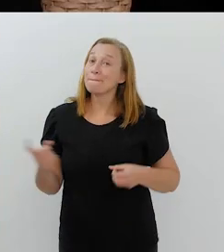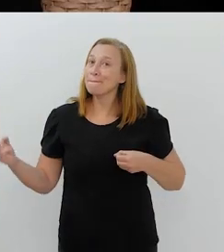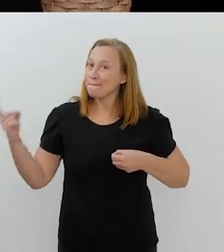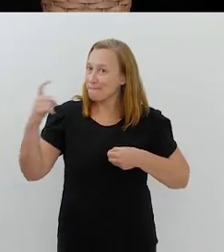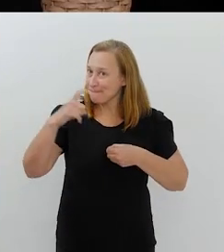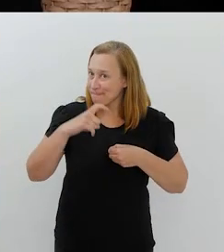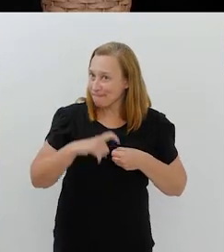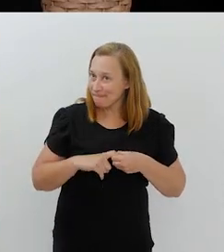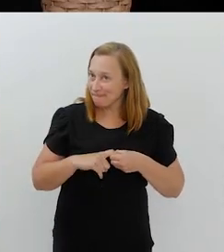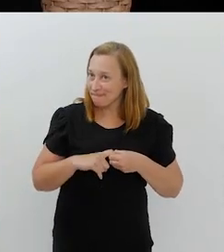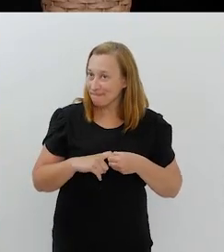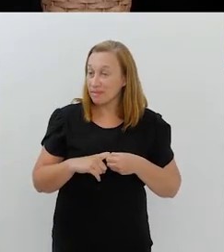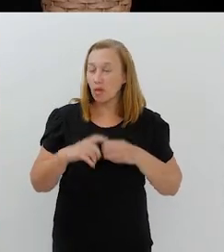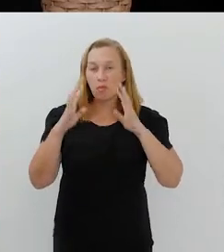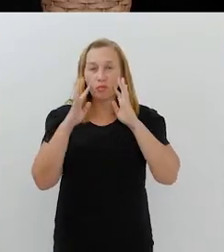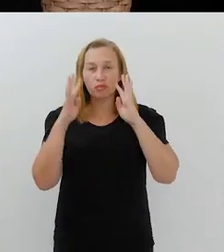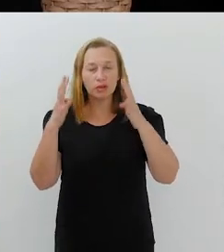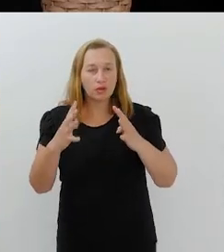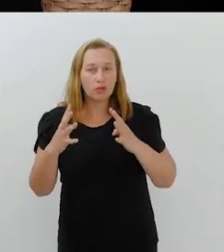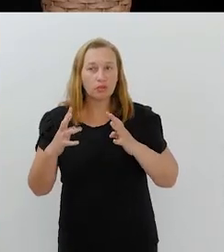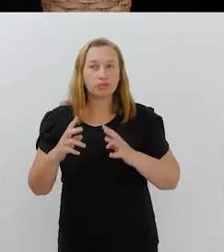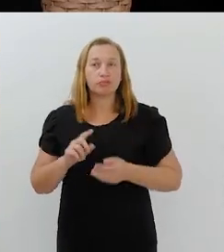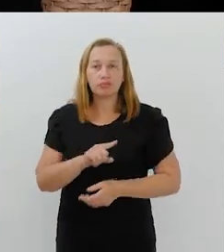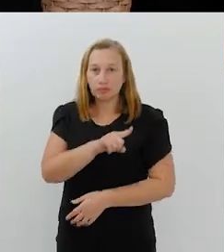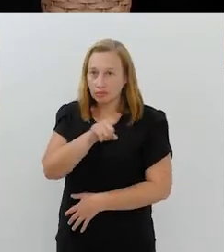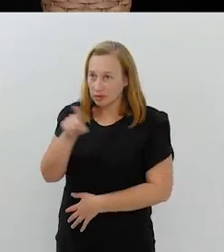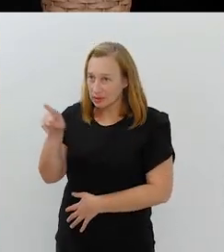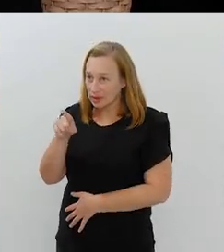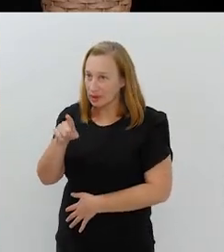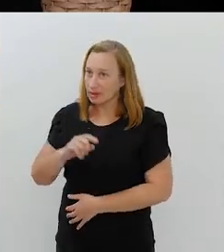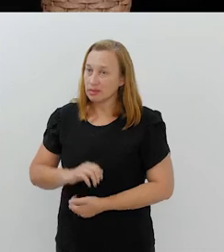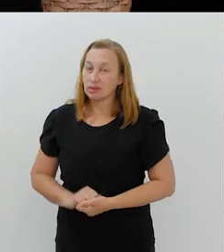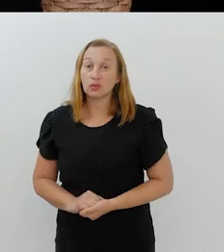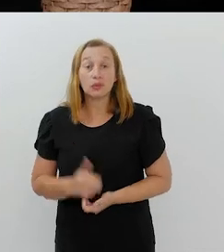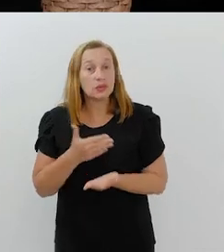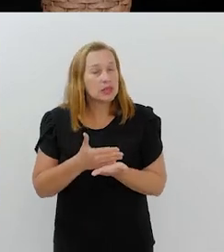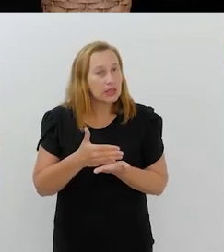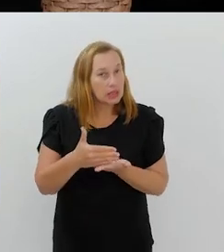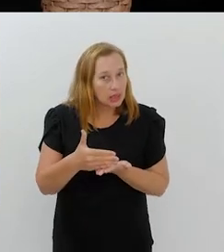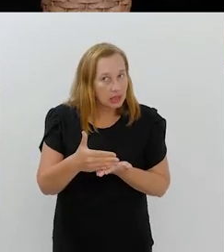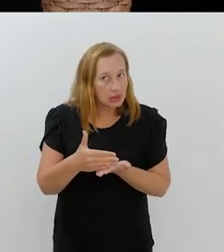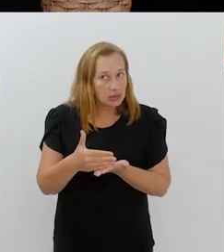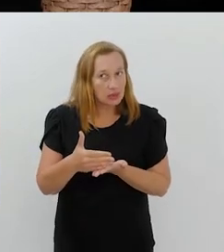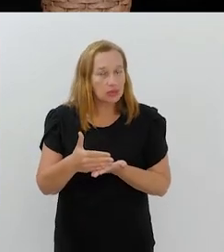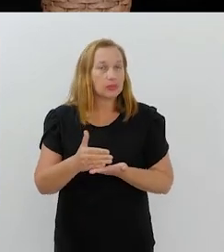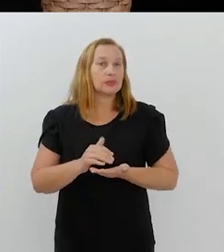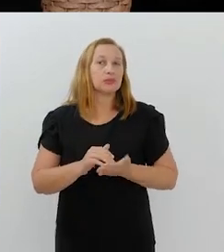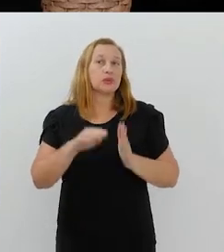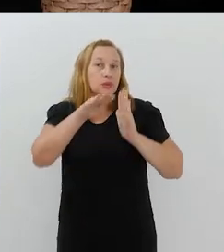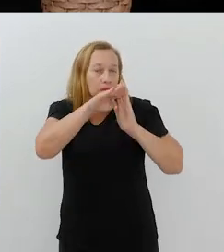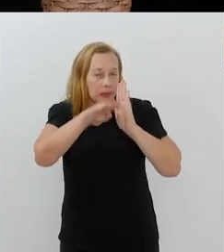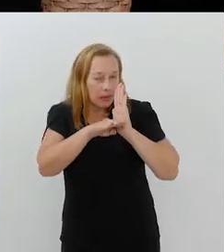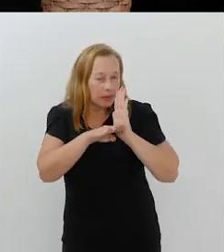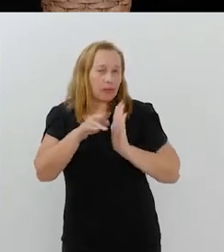Bem, voltamos. E eu queria até chamar a atenção para uma coisa para vocês que eu disse no início do programa.